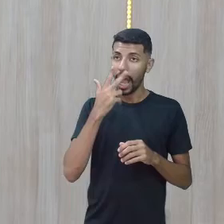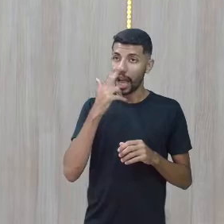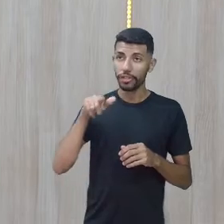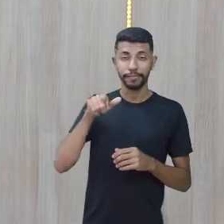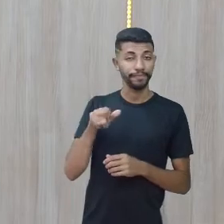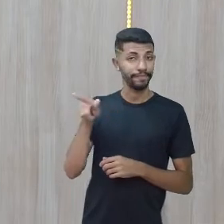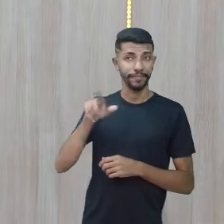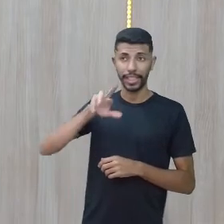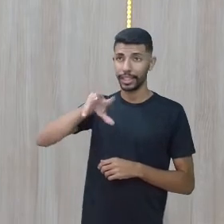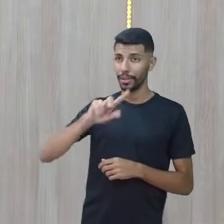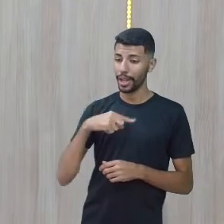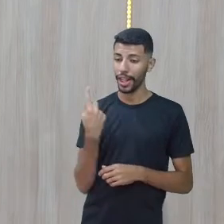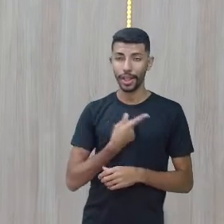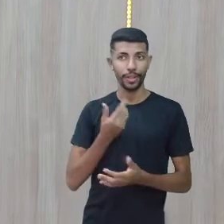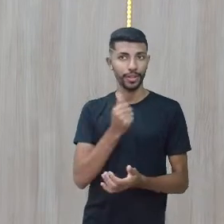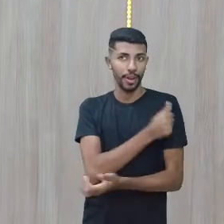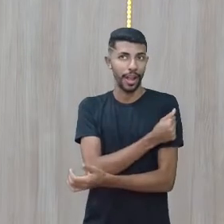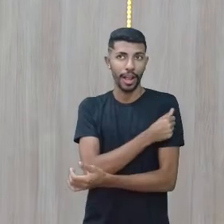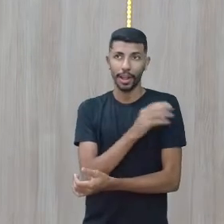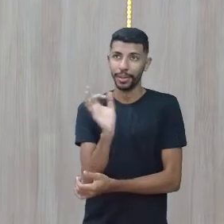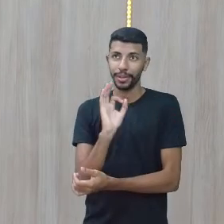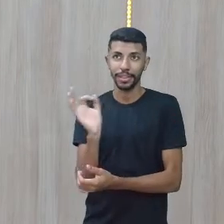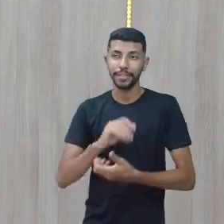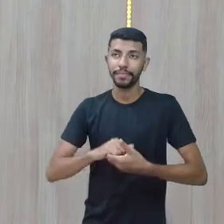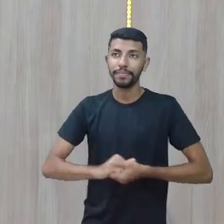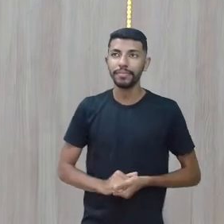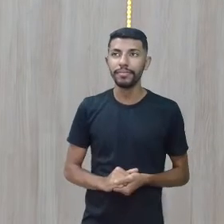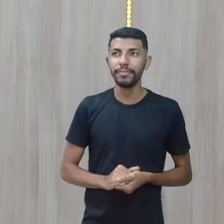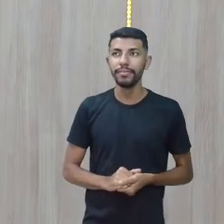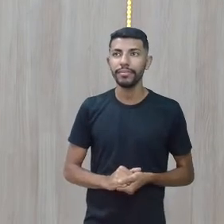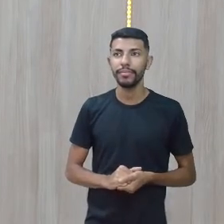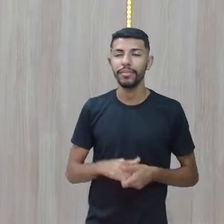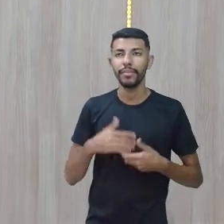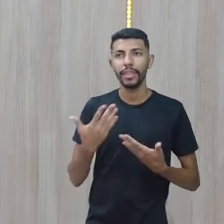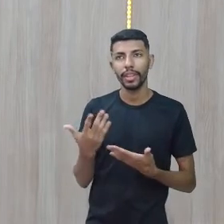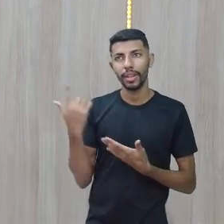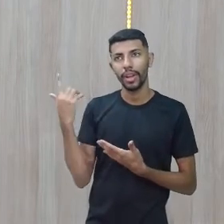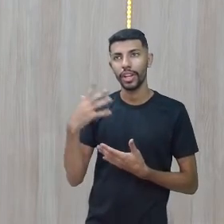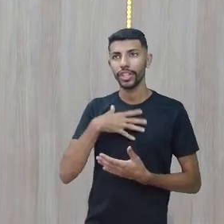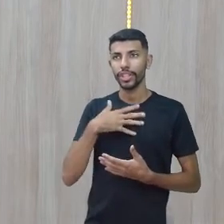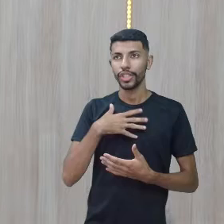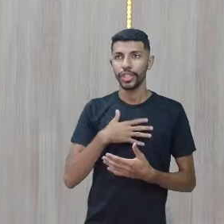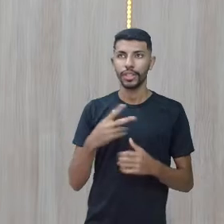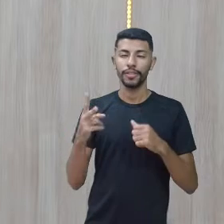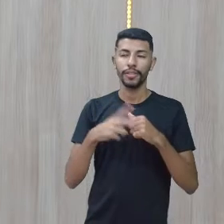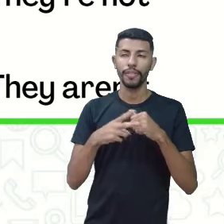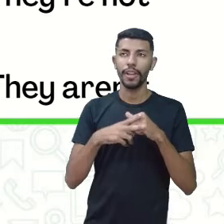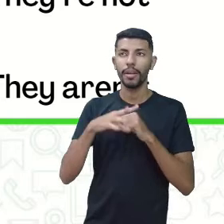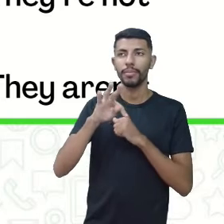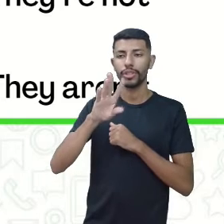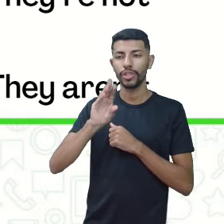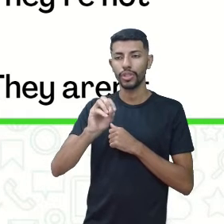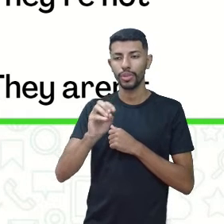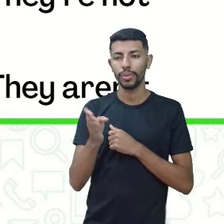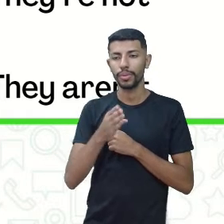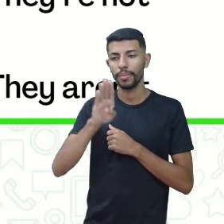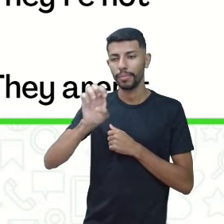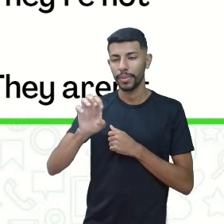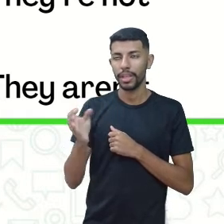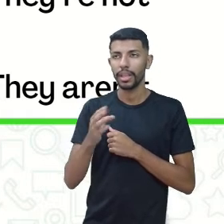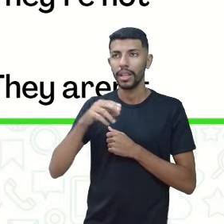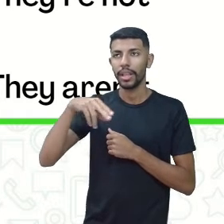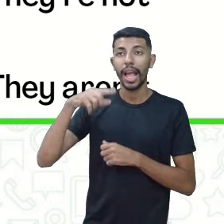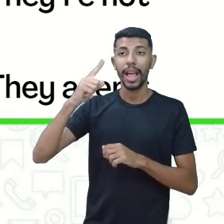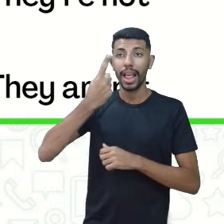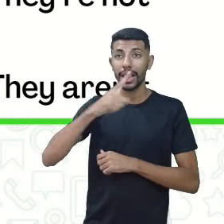aí... Isso. Enfim, também pode não. Não devia não. Formas contraídas do verbo turbina negativa, gente. Olha lá. I am not.